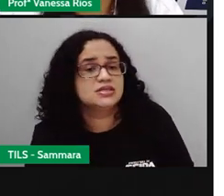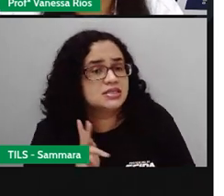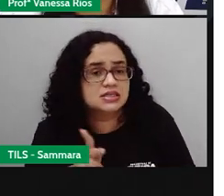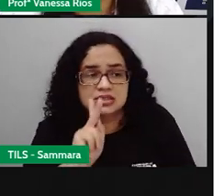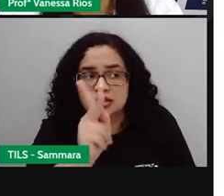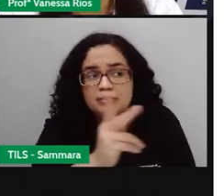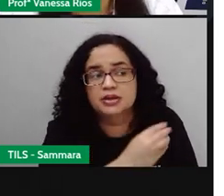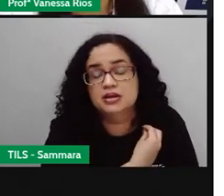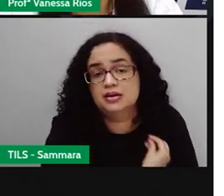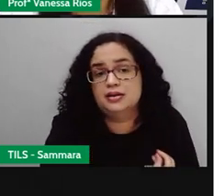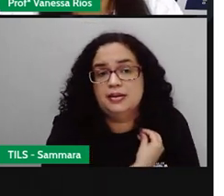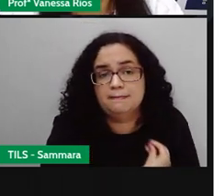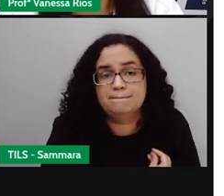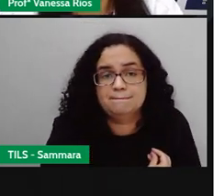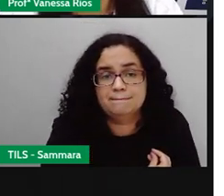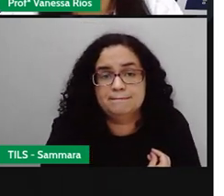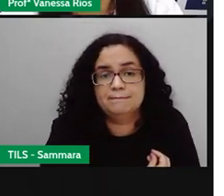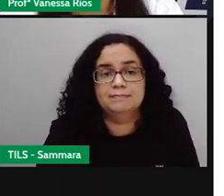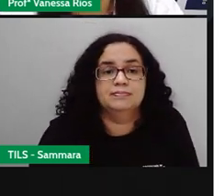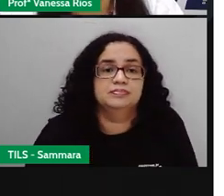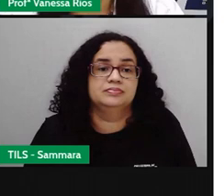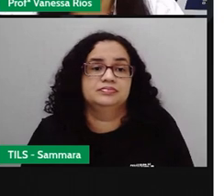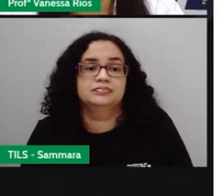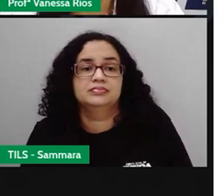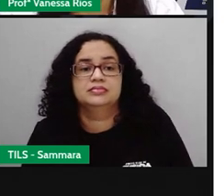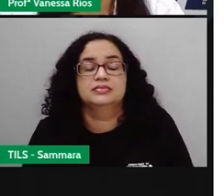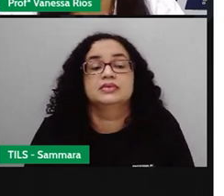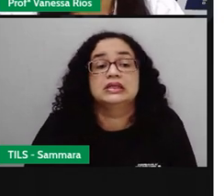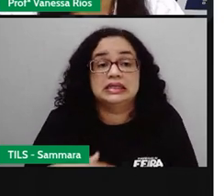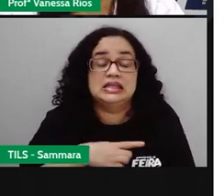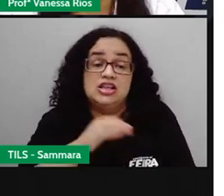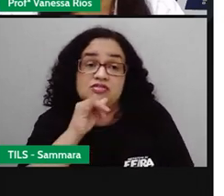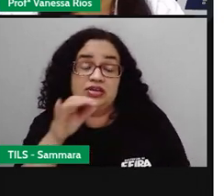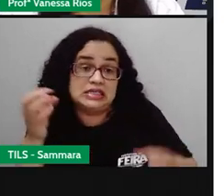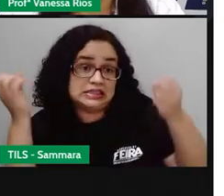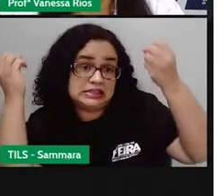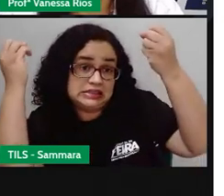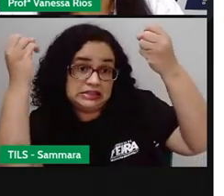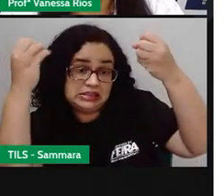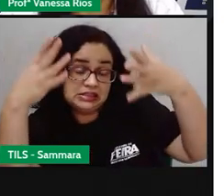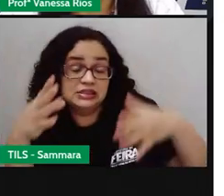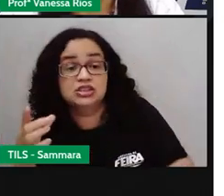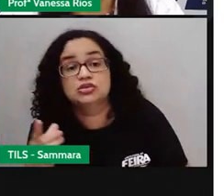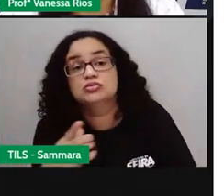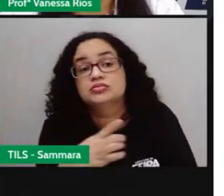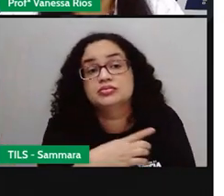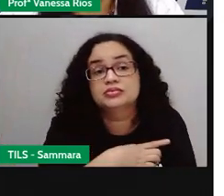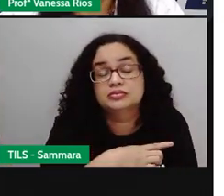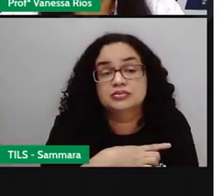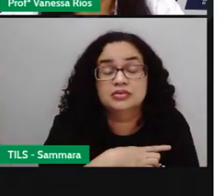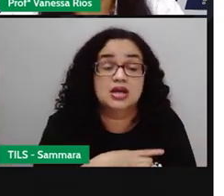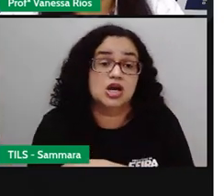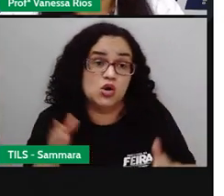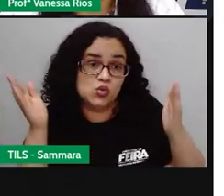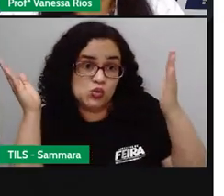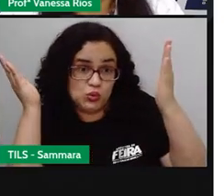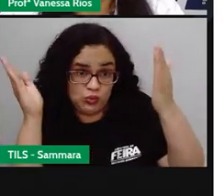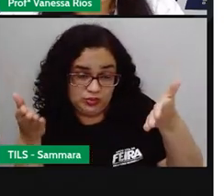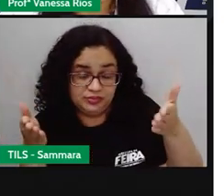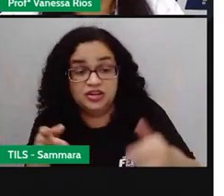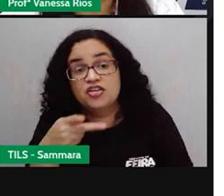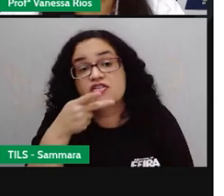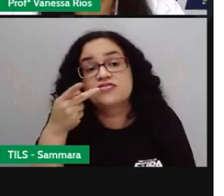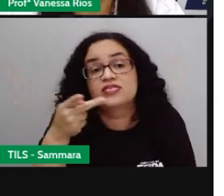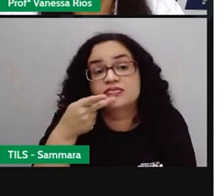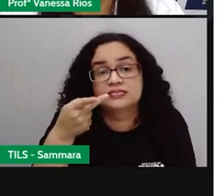de presente, não é? Só uma forma. Então, indica algo que está sendo realizado no momento em que está sendo